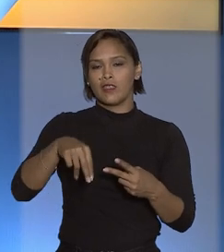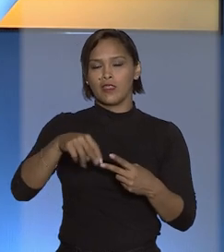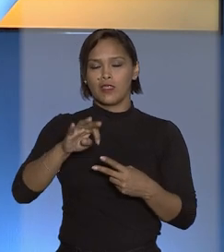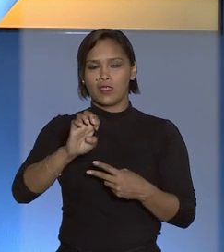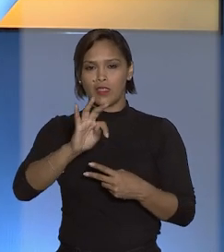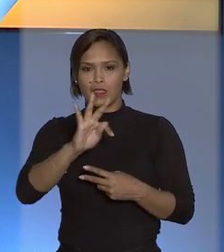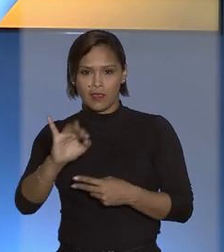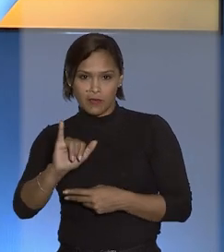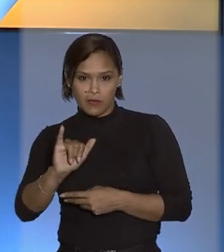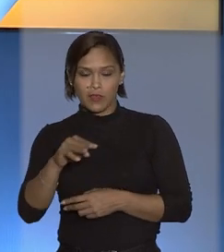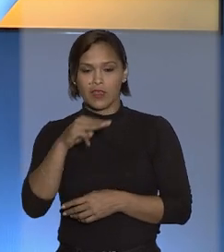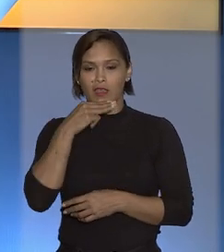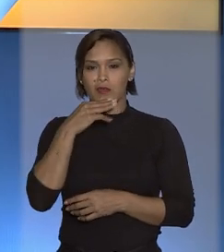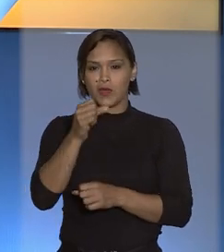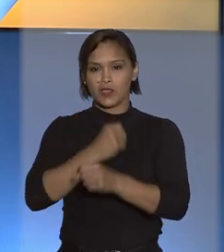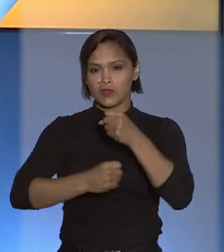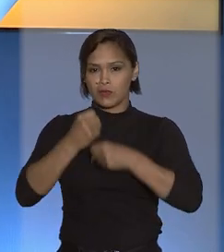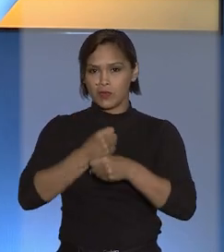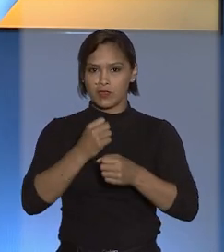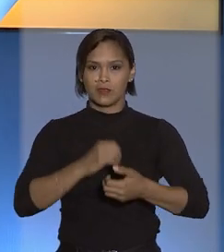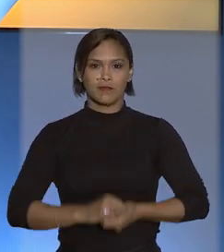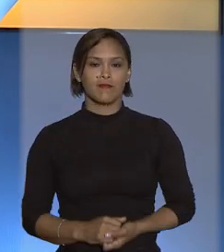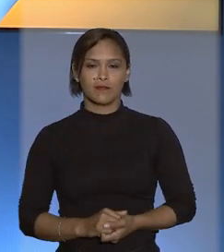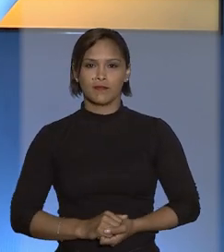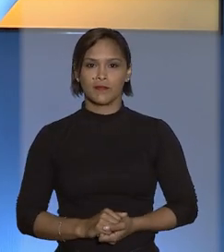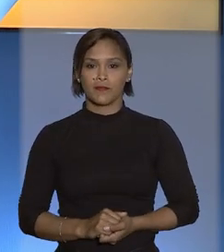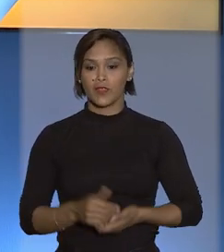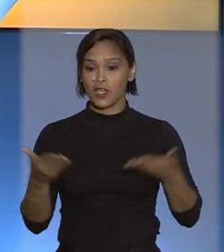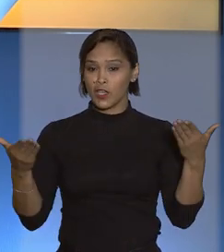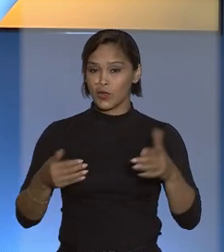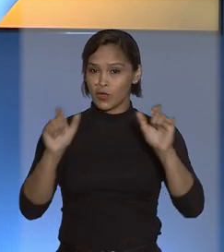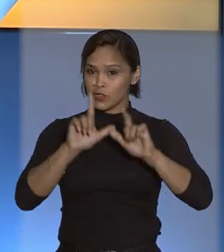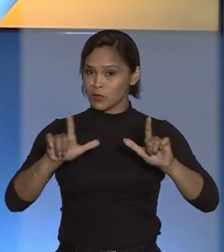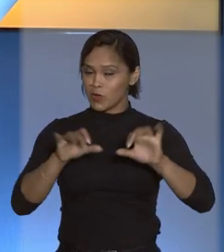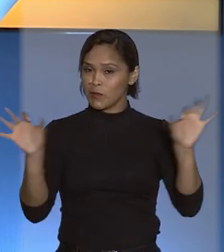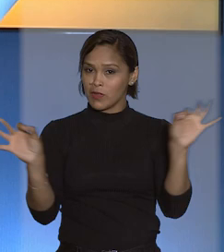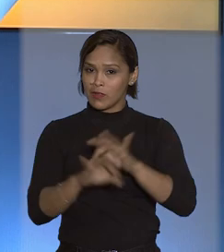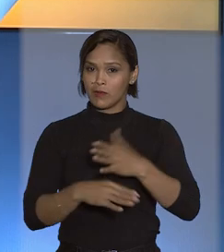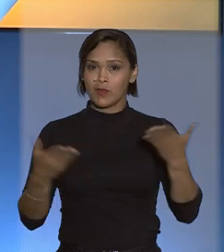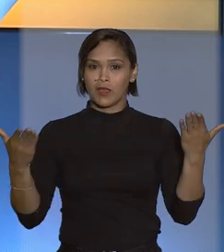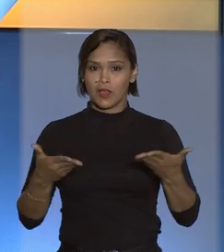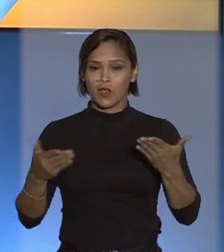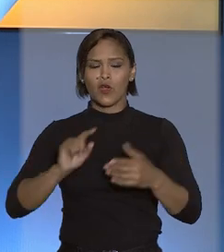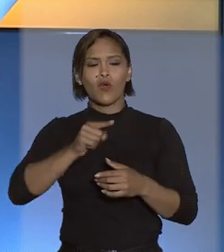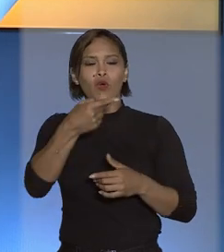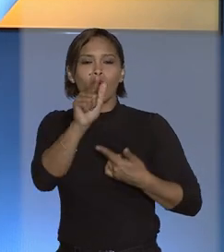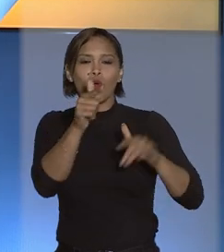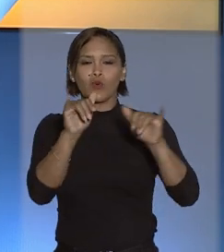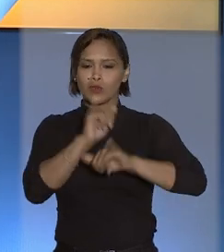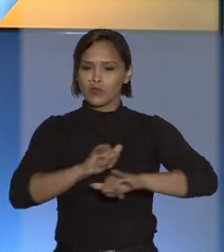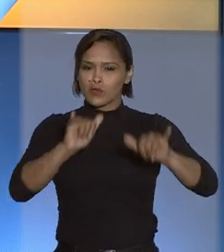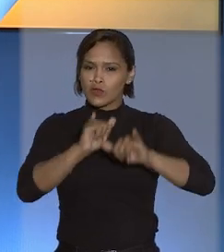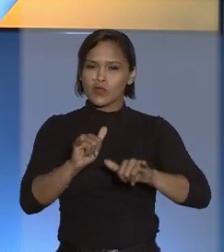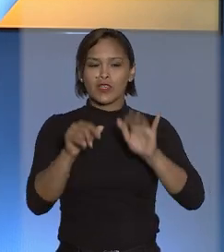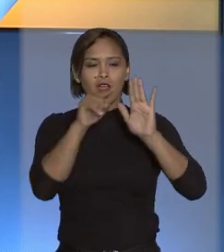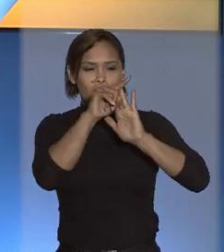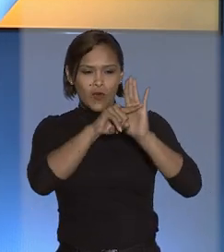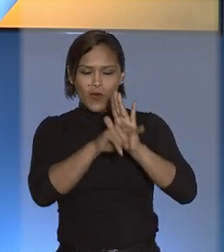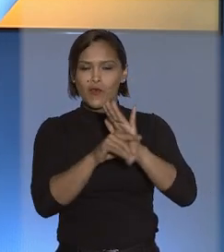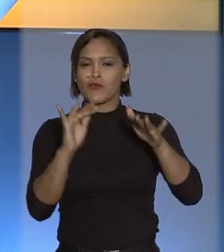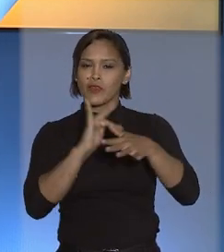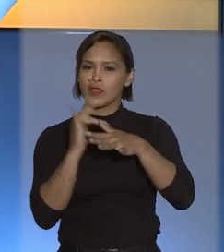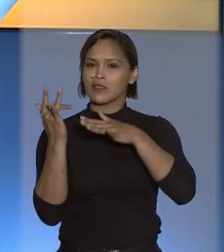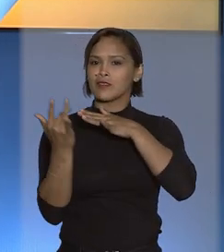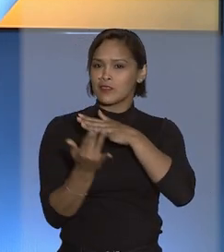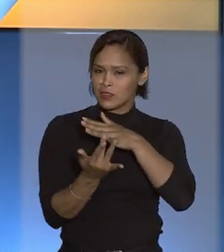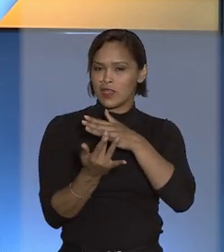Cordeiro, em março do ano passado. E o nosso programa fica por aqui. Outras notícias você confere nas